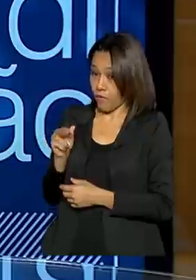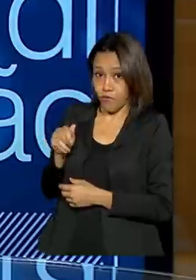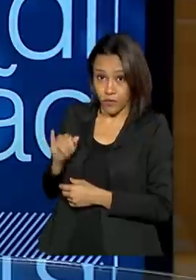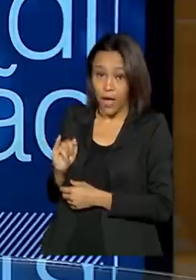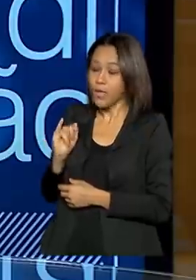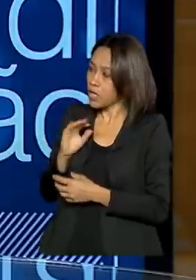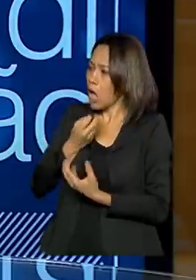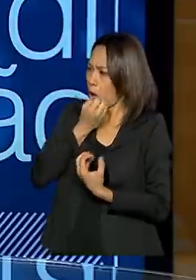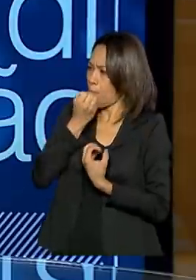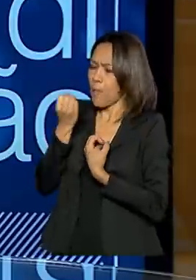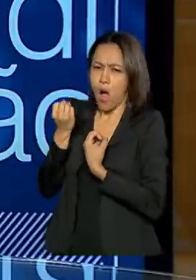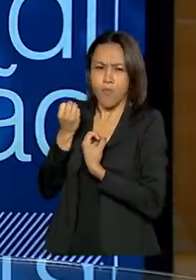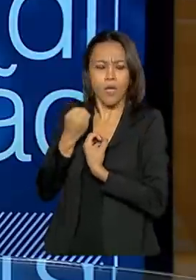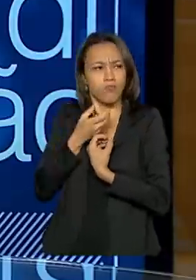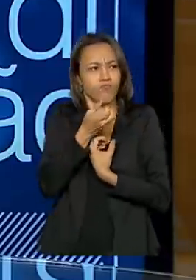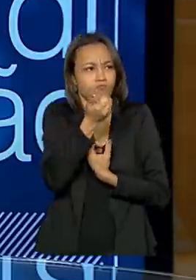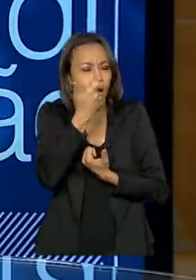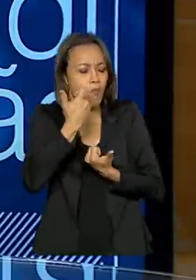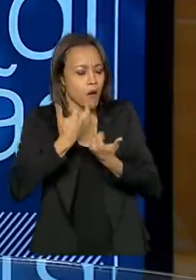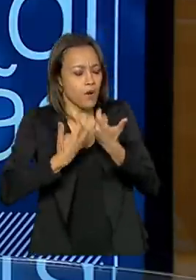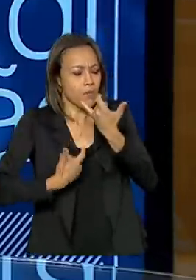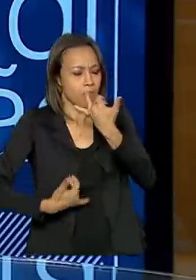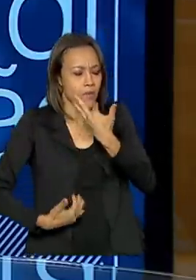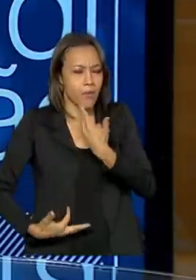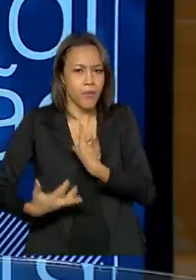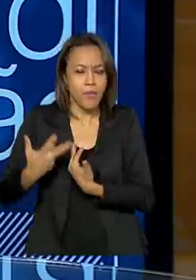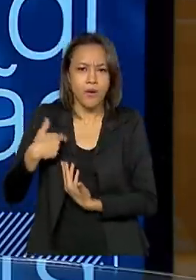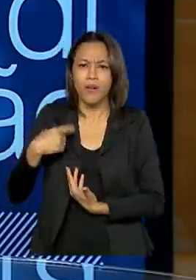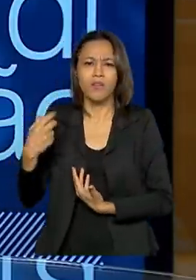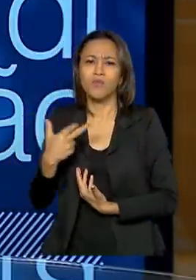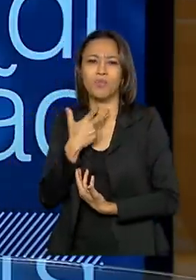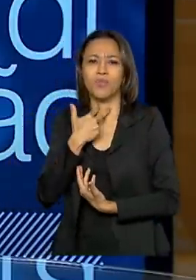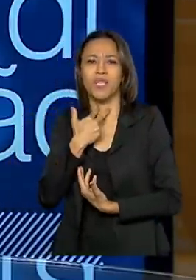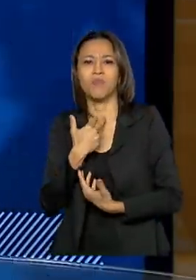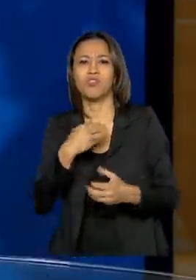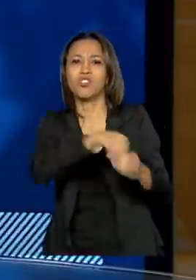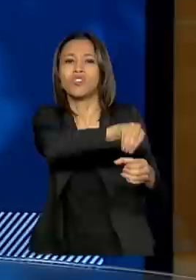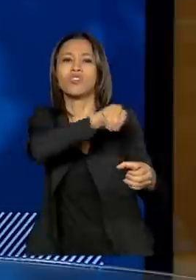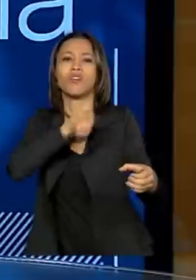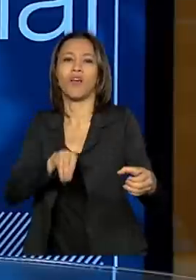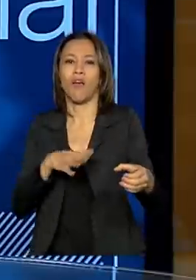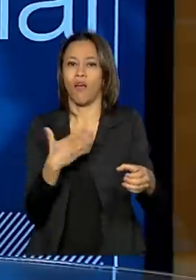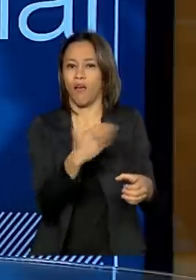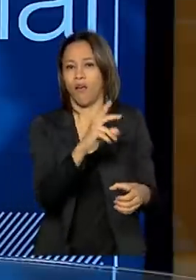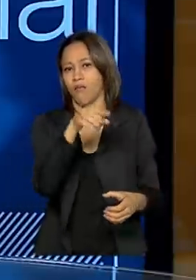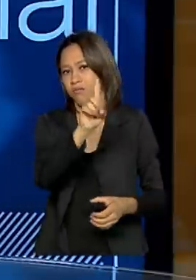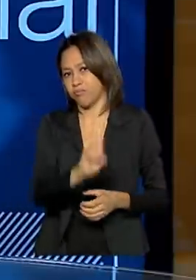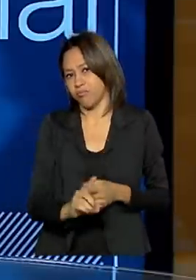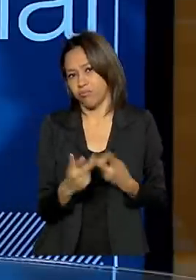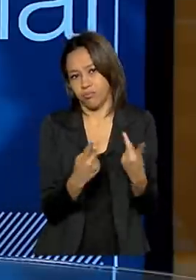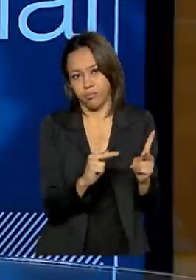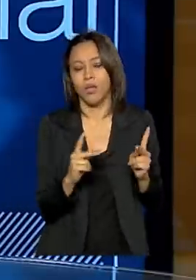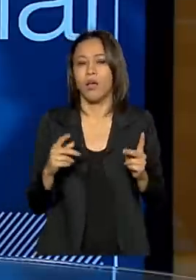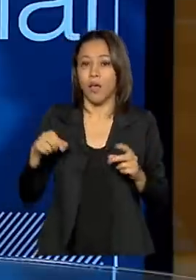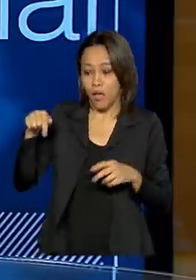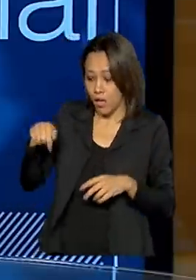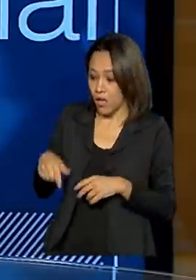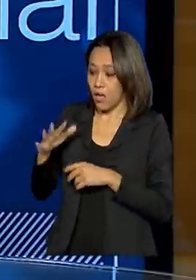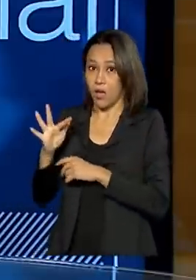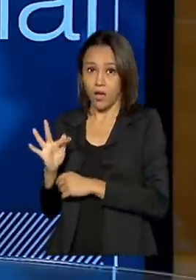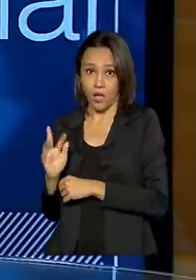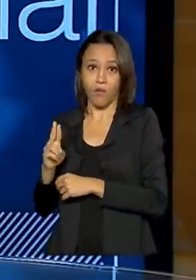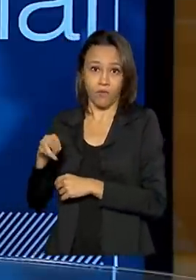trazer soluções para isso. Nós não podemos mais deixá-los alijados do processo. A FUNAI tem que ser um grande